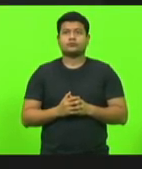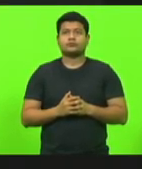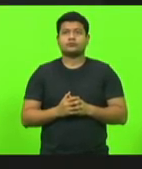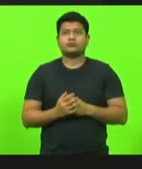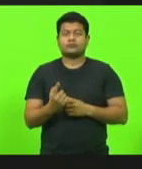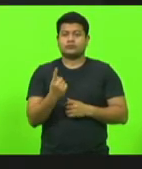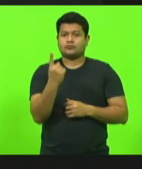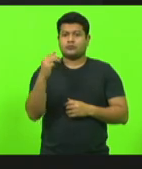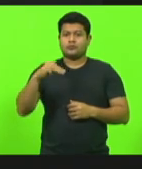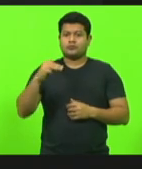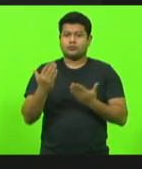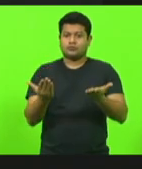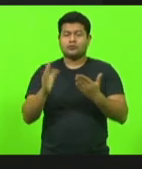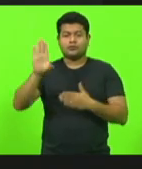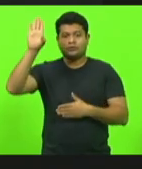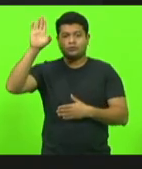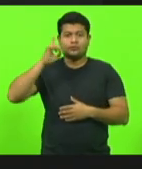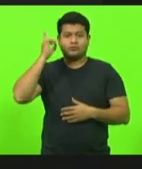minuto, deputado Márcio.